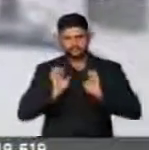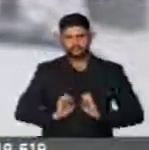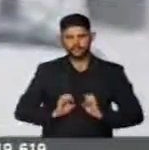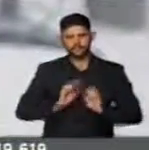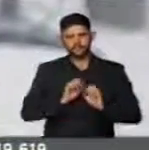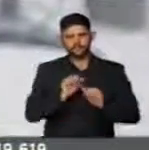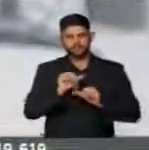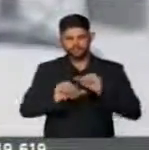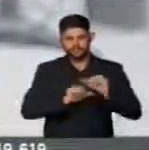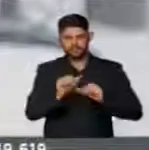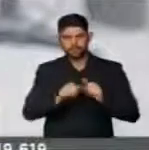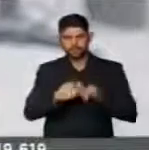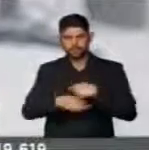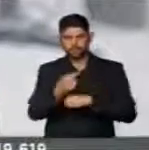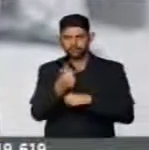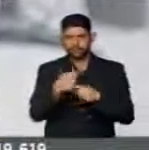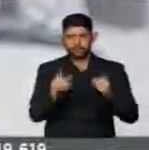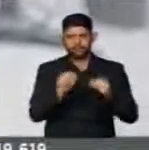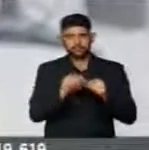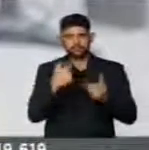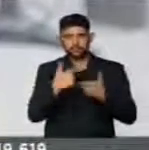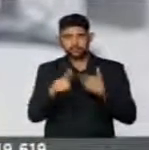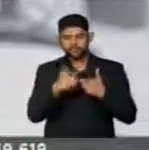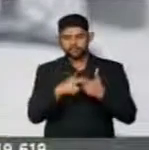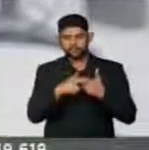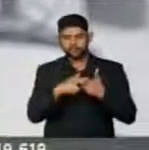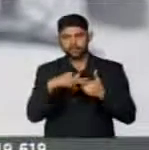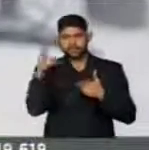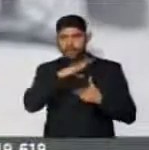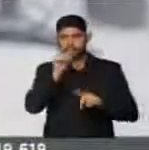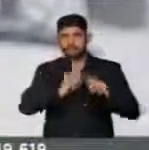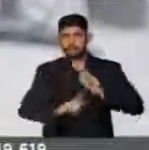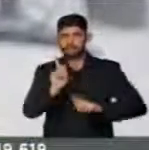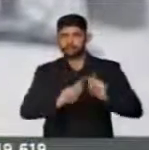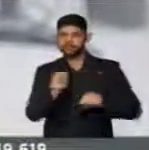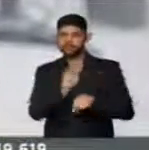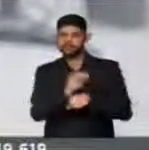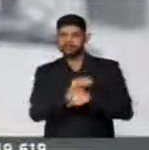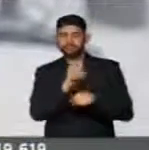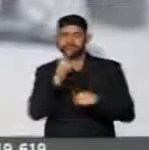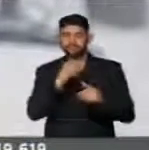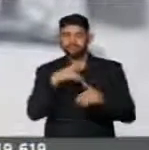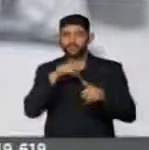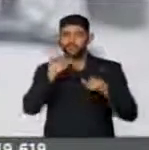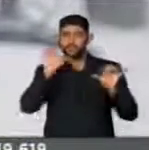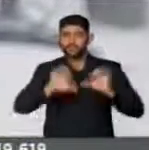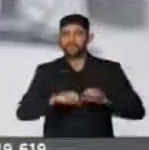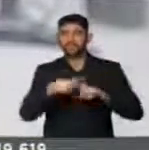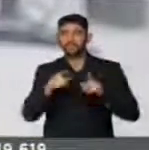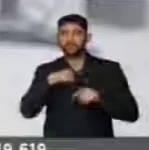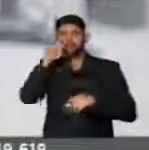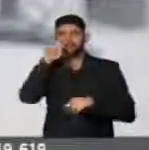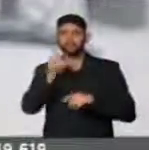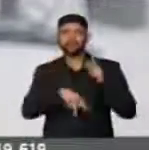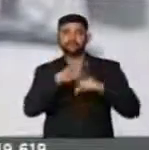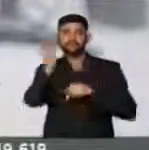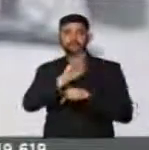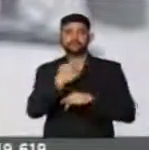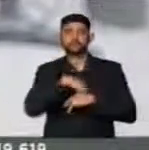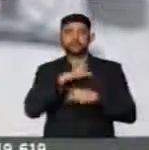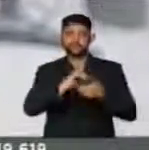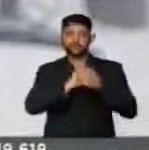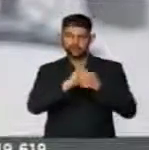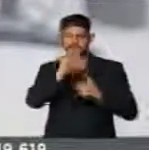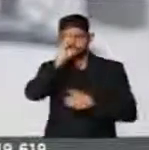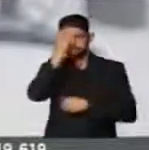para o desvio da economia, numa tragédia da má gestão construída em detrimento dos interesses do povo brasileiro. Eu quero cumprimentar a